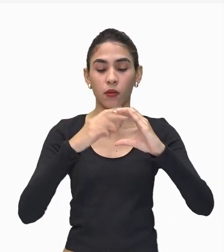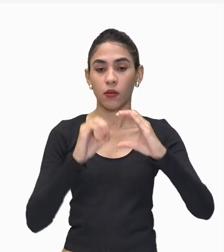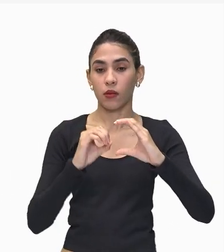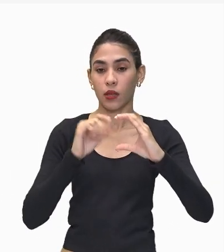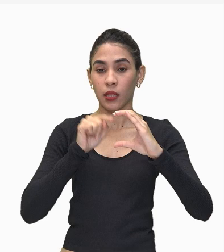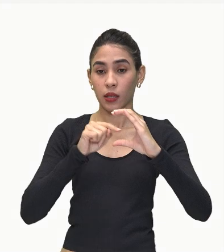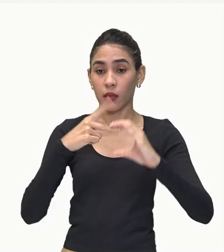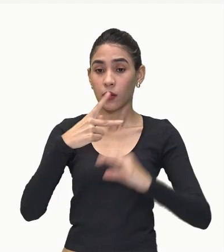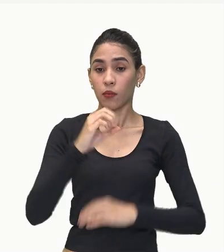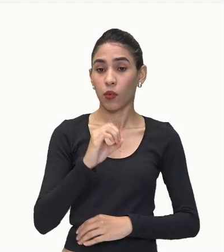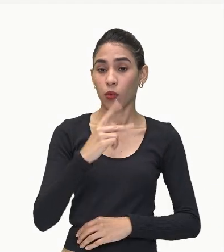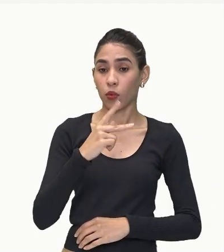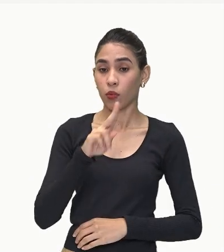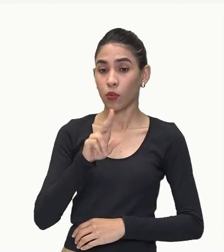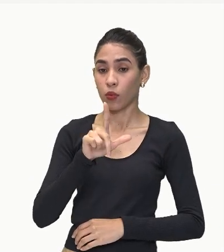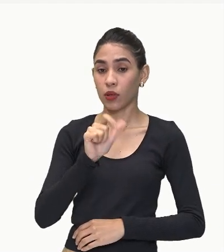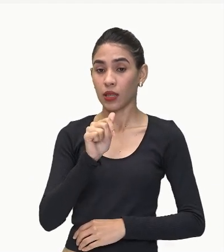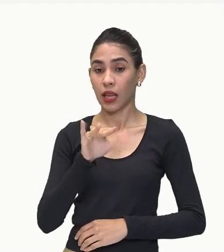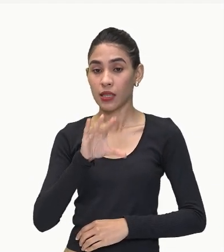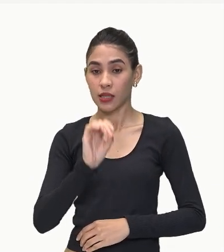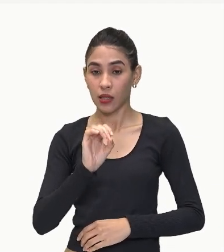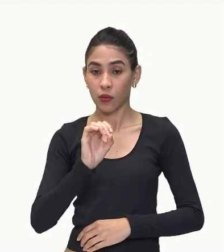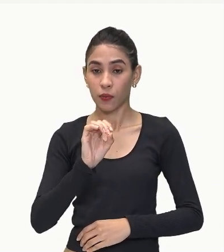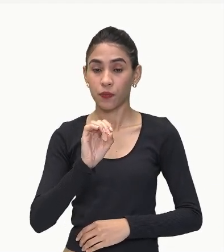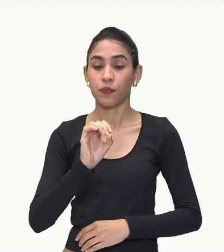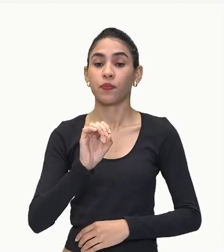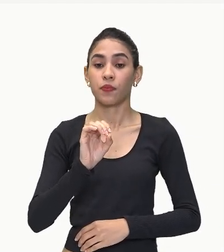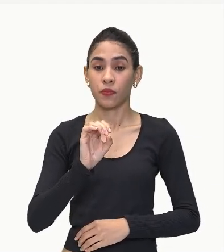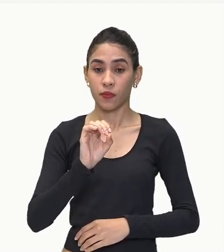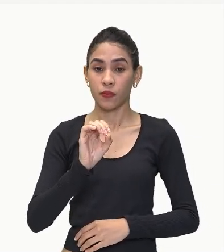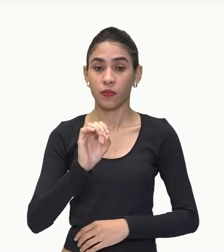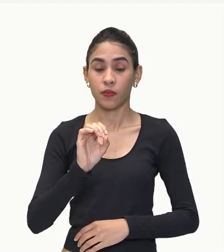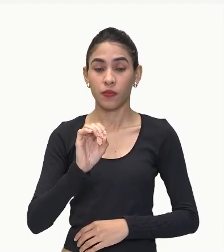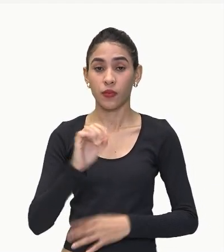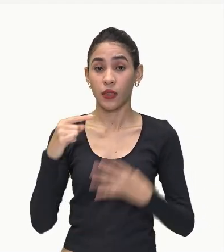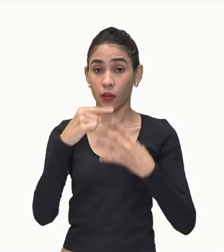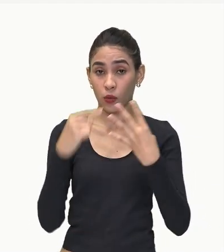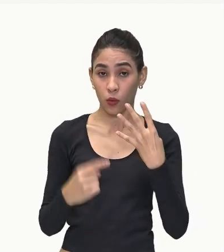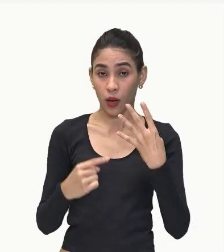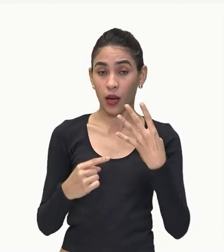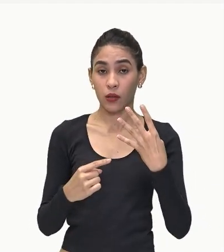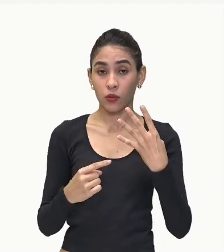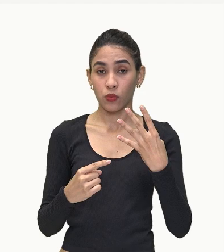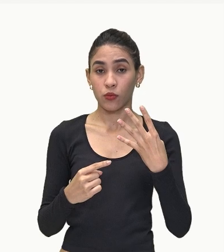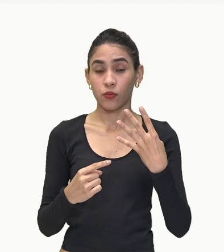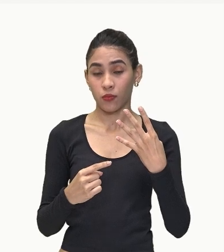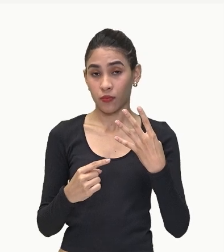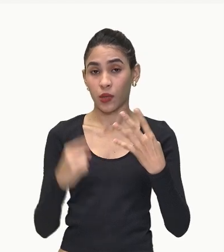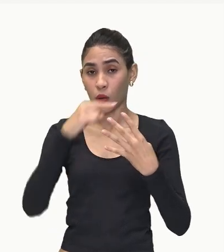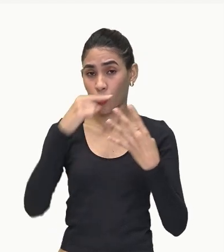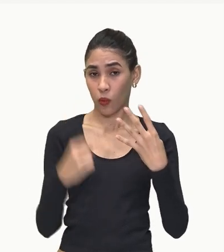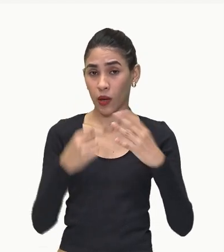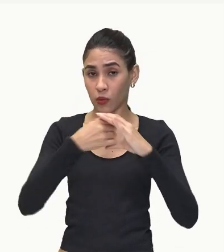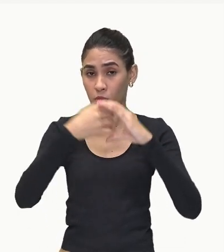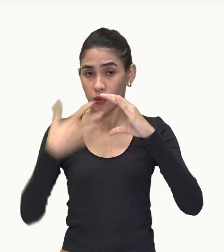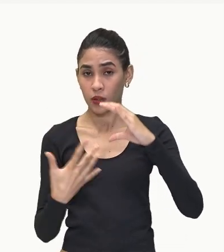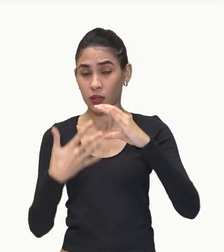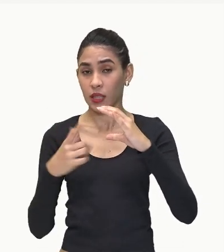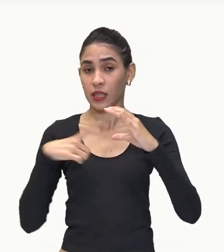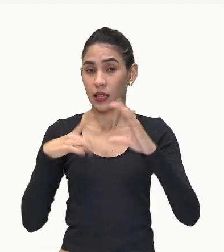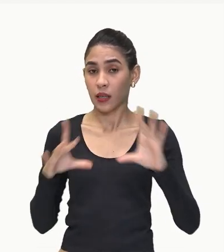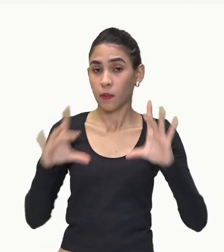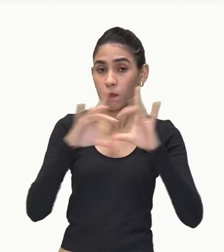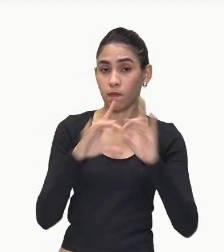Desse detalhe Né? A gente tem aqui A população E existem quatro fatores Que estão relacionados